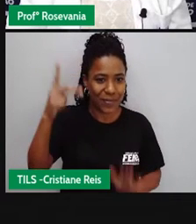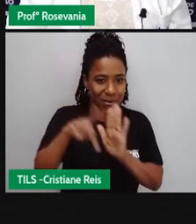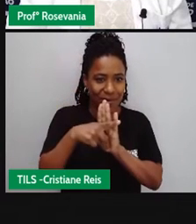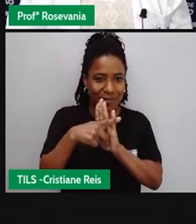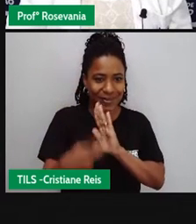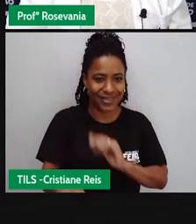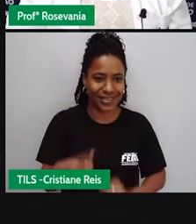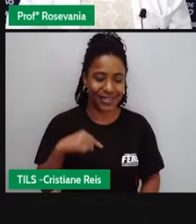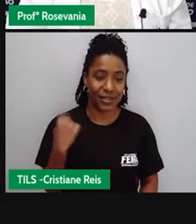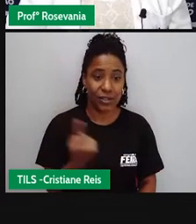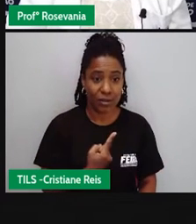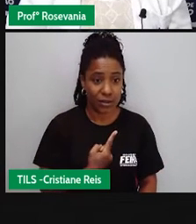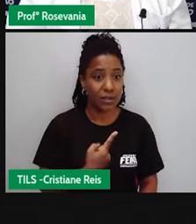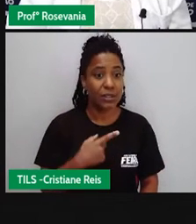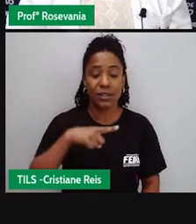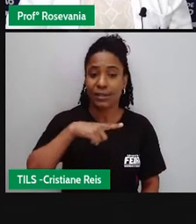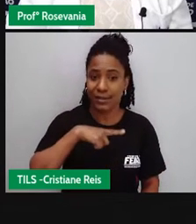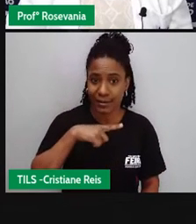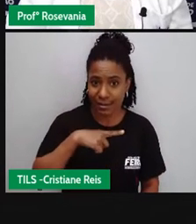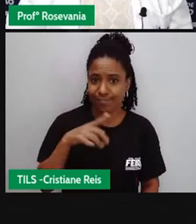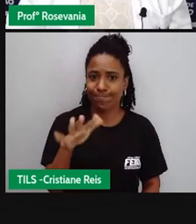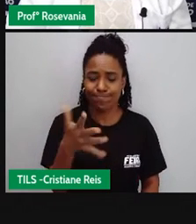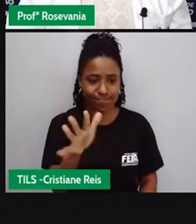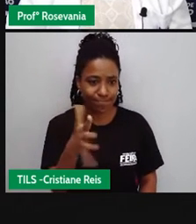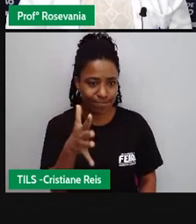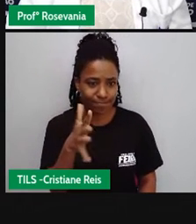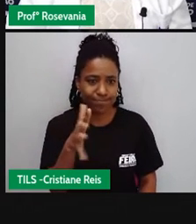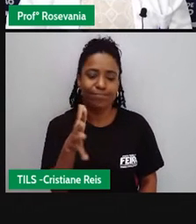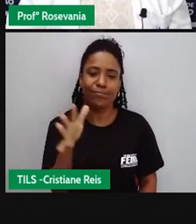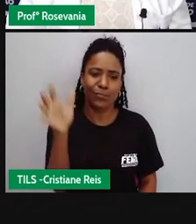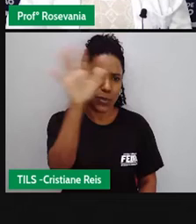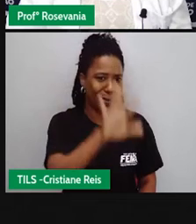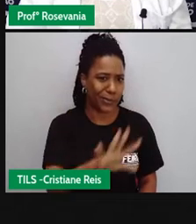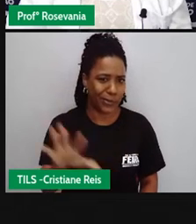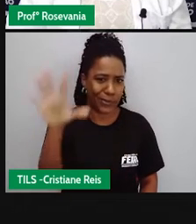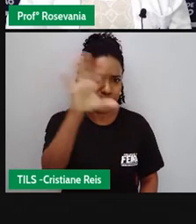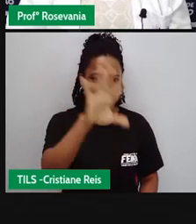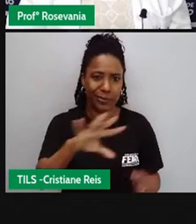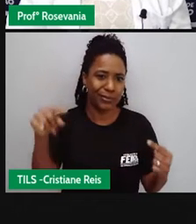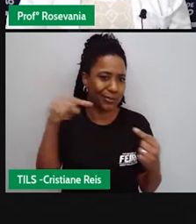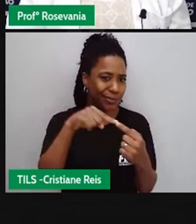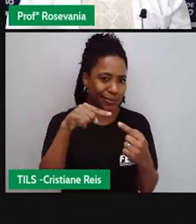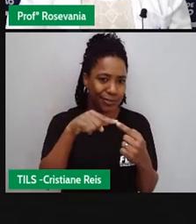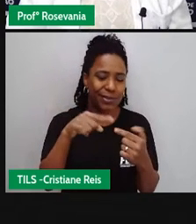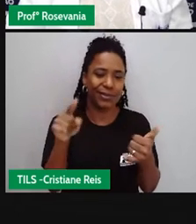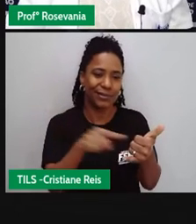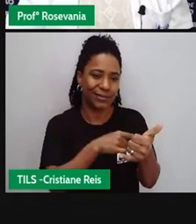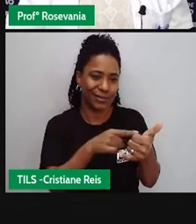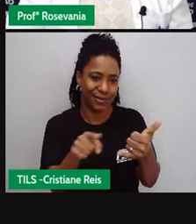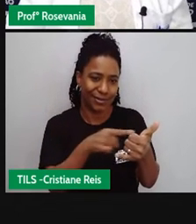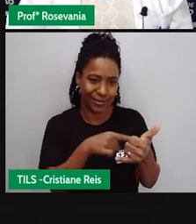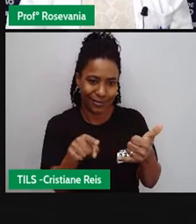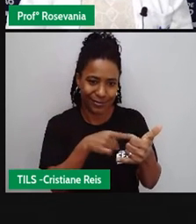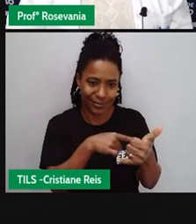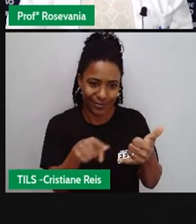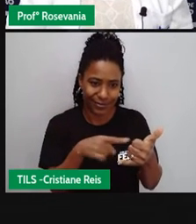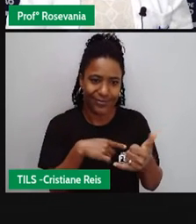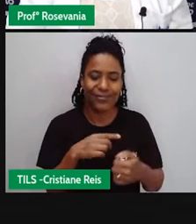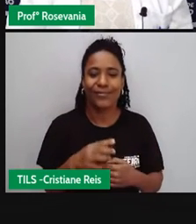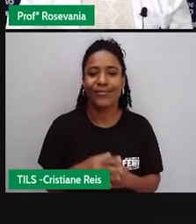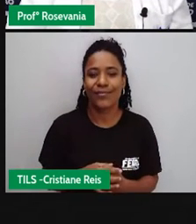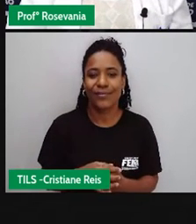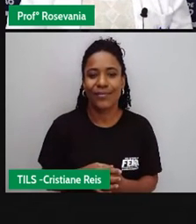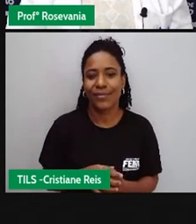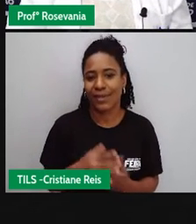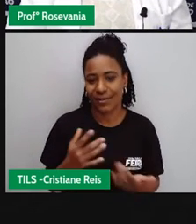continua nessa média, né, nacional. A maioria do povo acessa pelo celular. E a gente tem